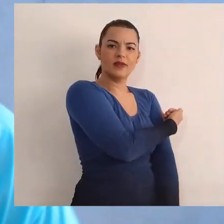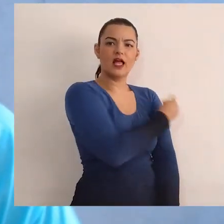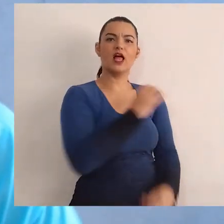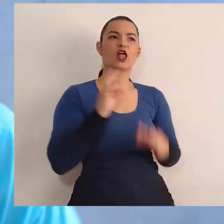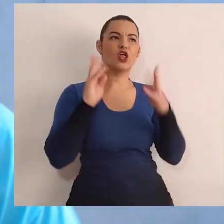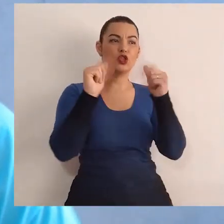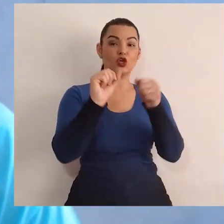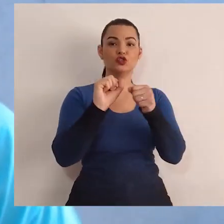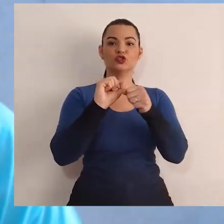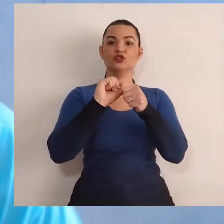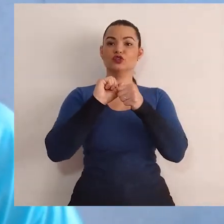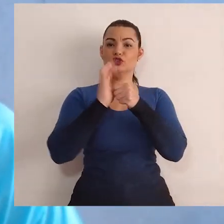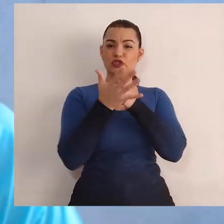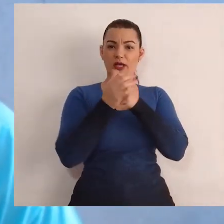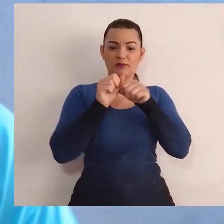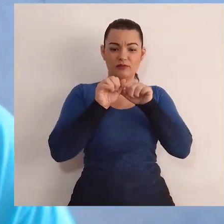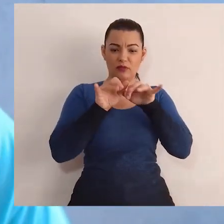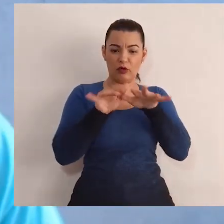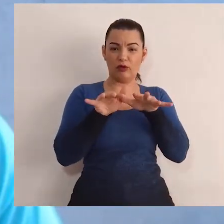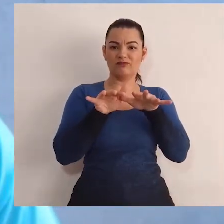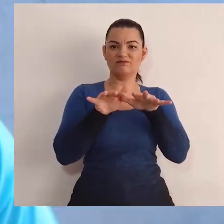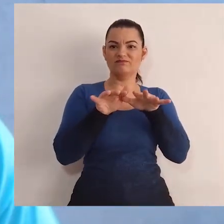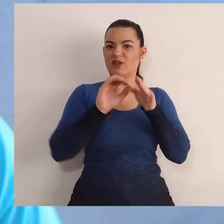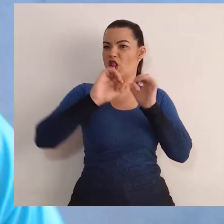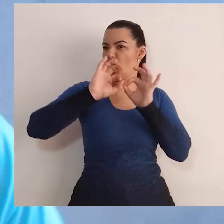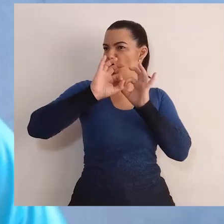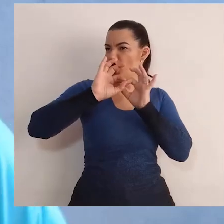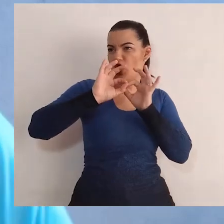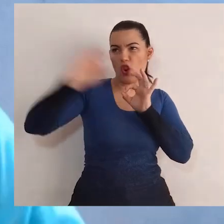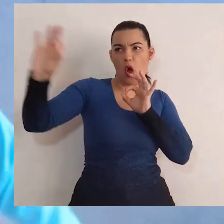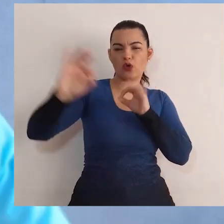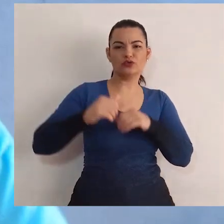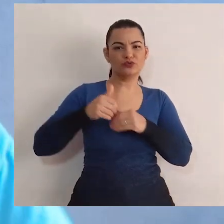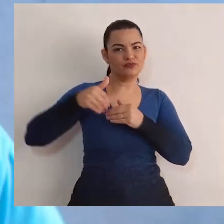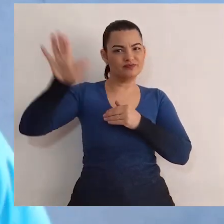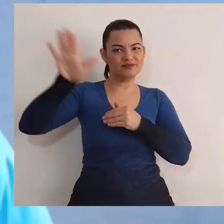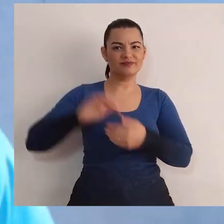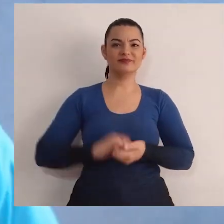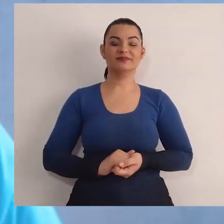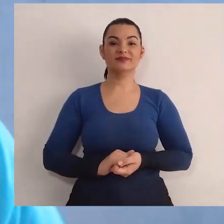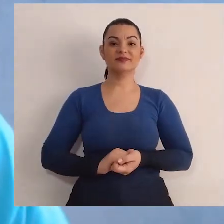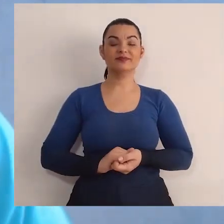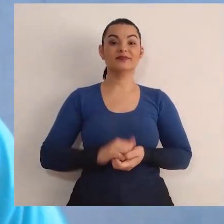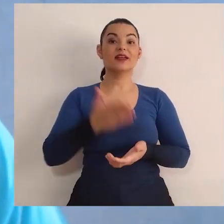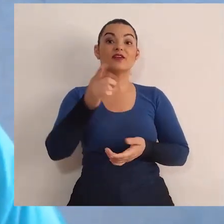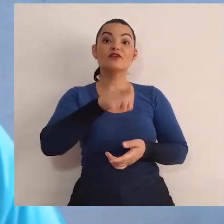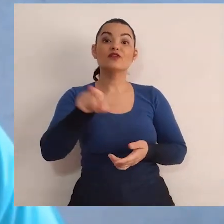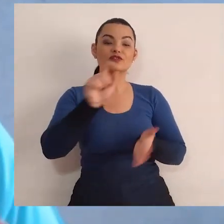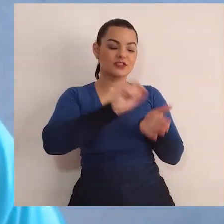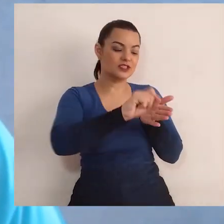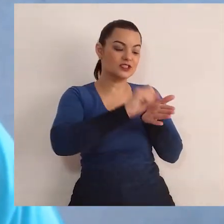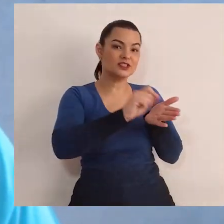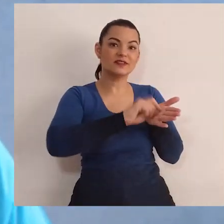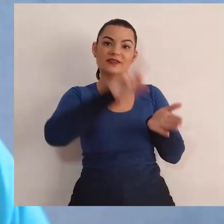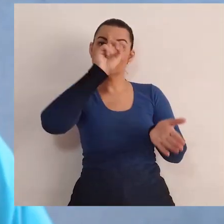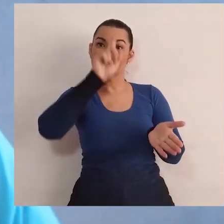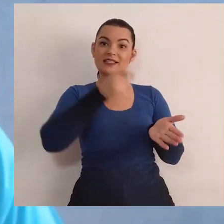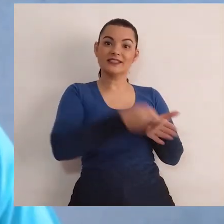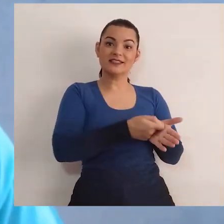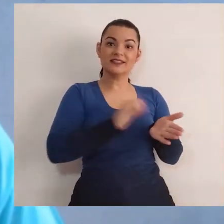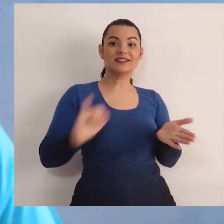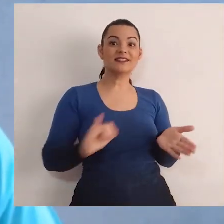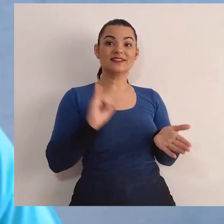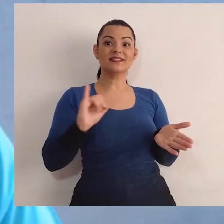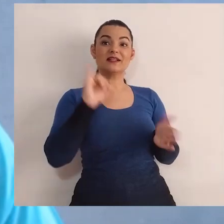Ia mandar esse Covid, ó, para bem longe de nós. Então, registre aí qual seria a decisão mais